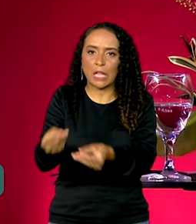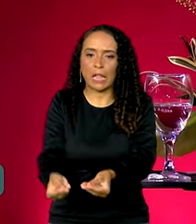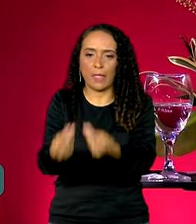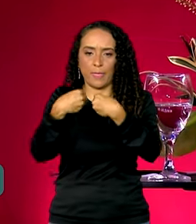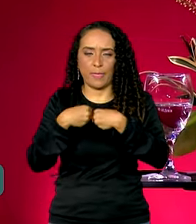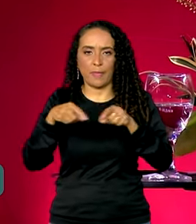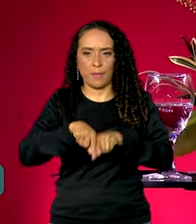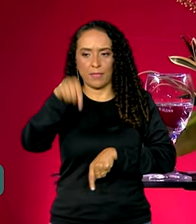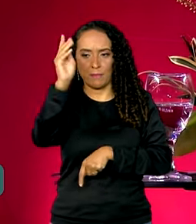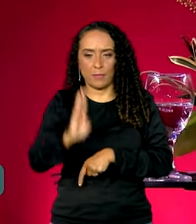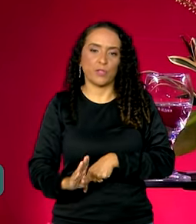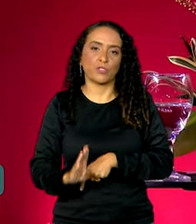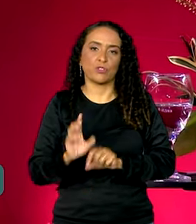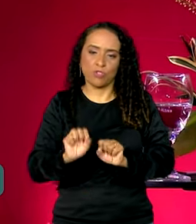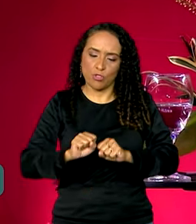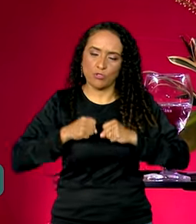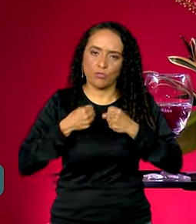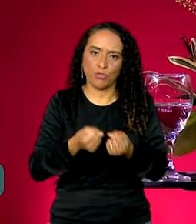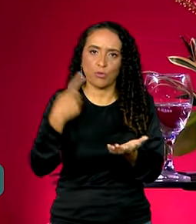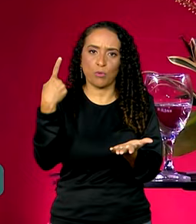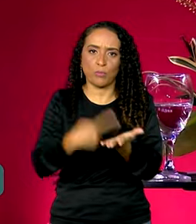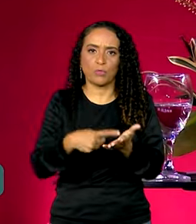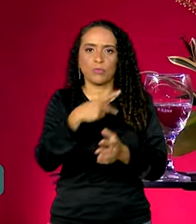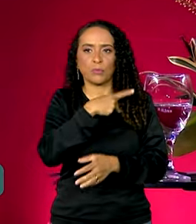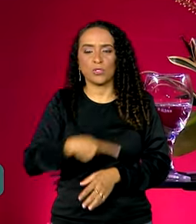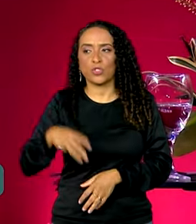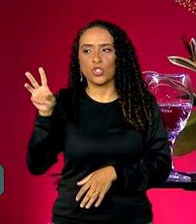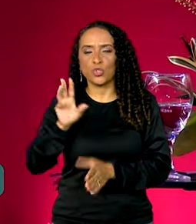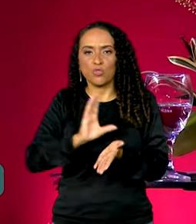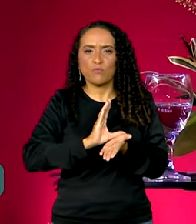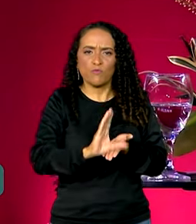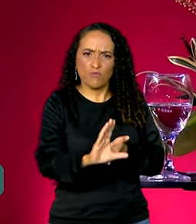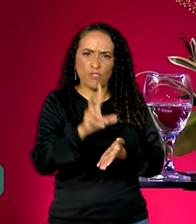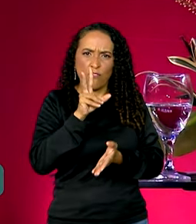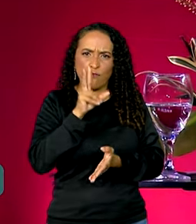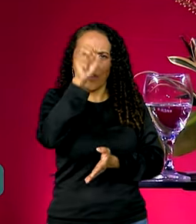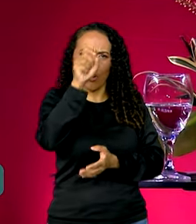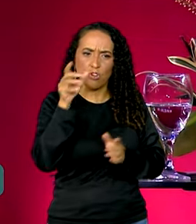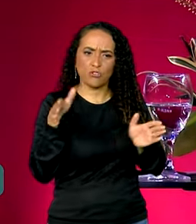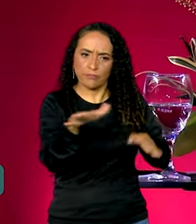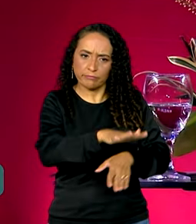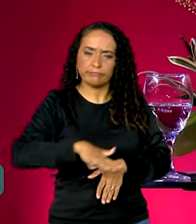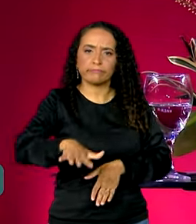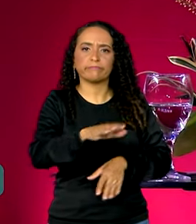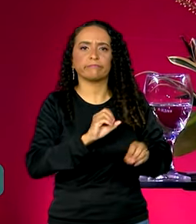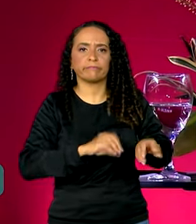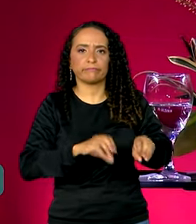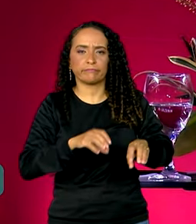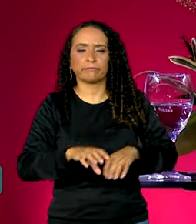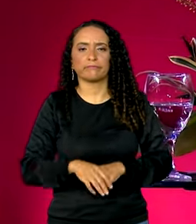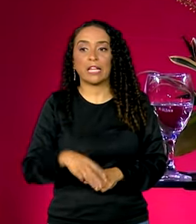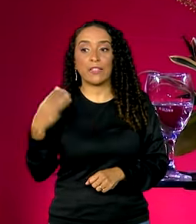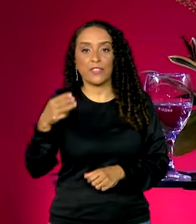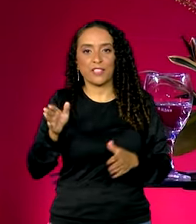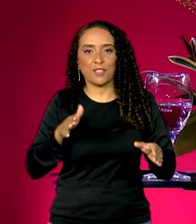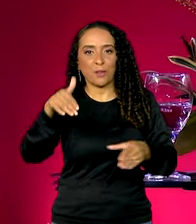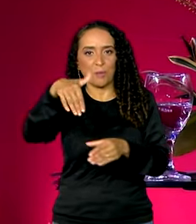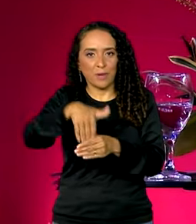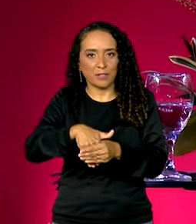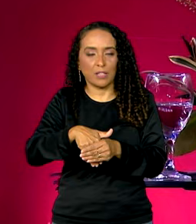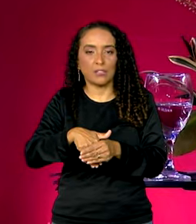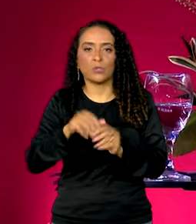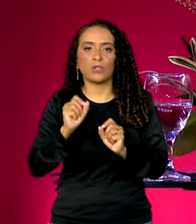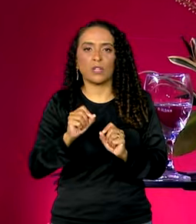também para o Brasil e o esforço e o compromisso do presidente Lula de investir fortemente nesse seu terceiro mandato para